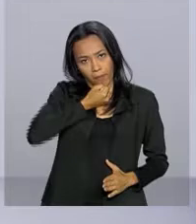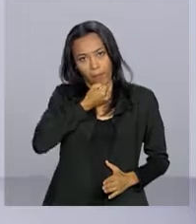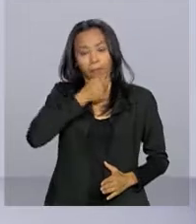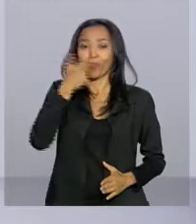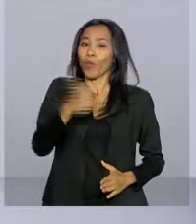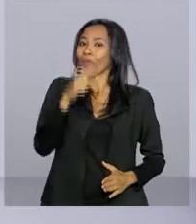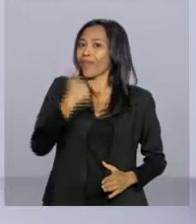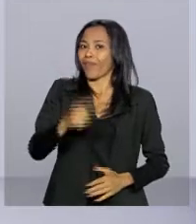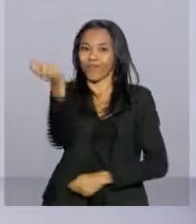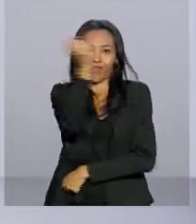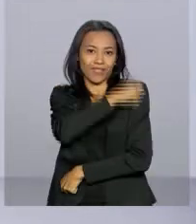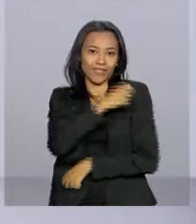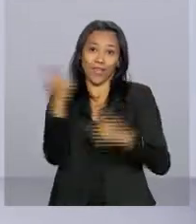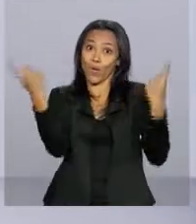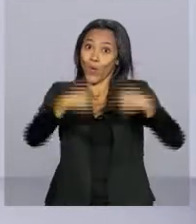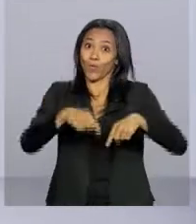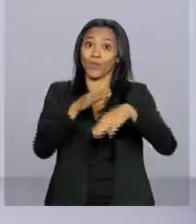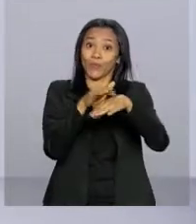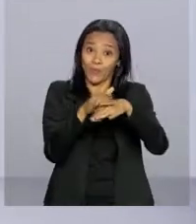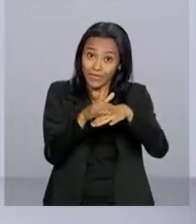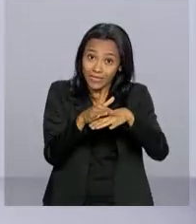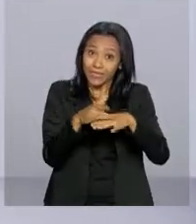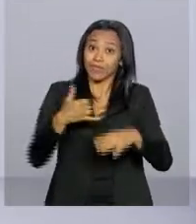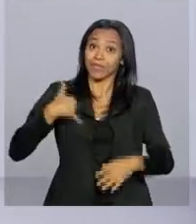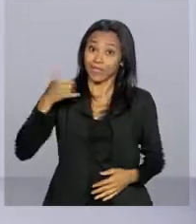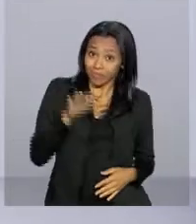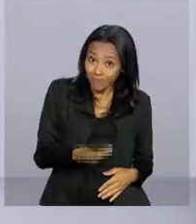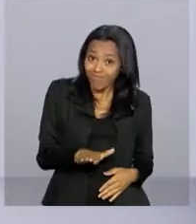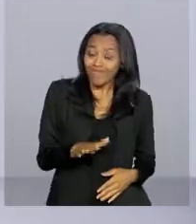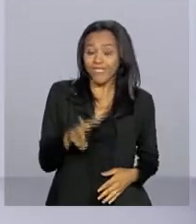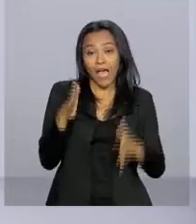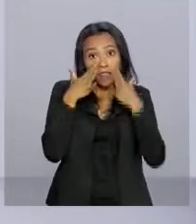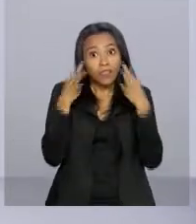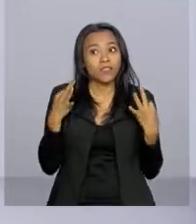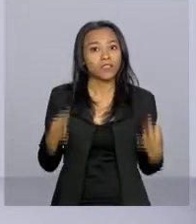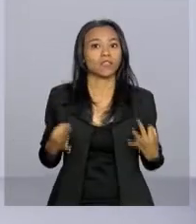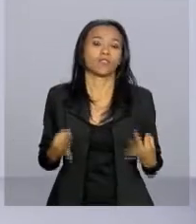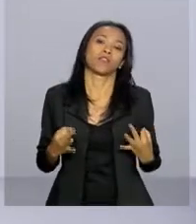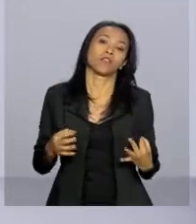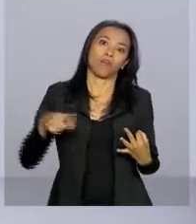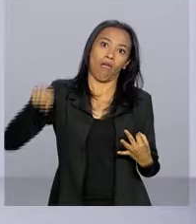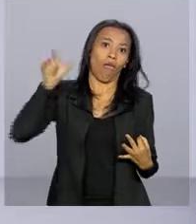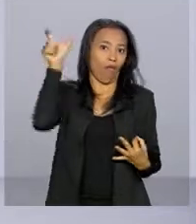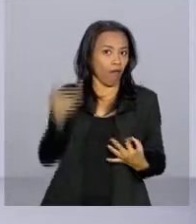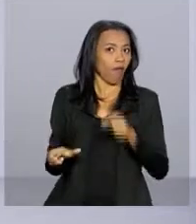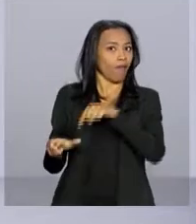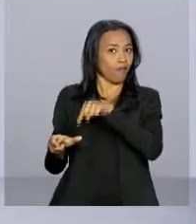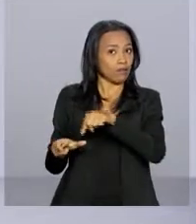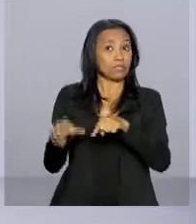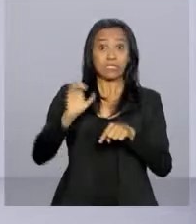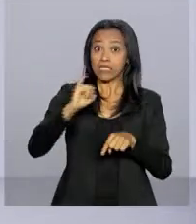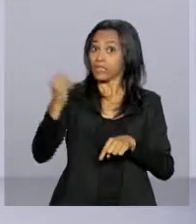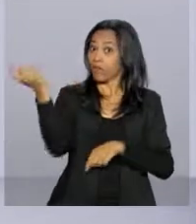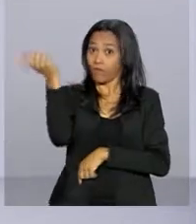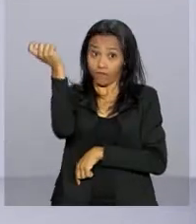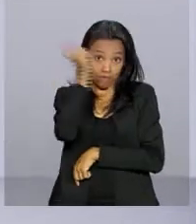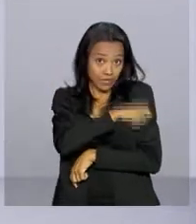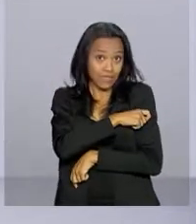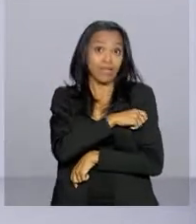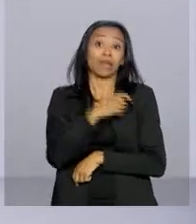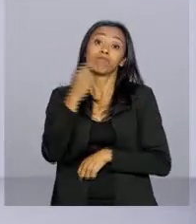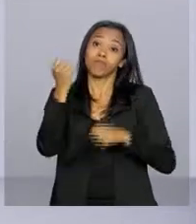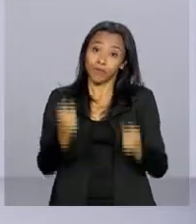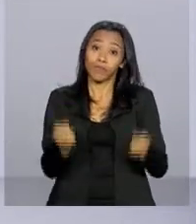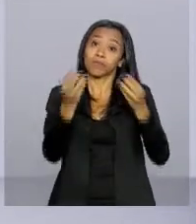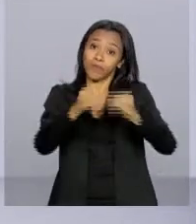teve acesso à vacina contra a poliomielite na infância. E faz um alerta porque a decisão de não vacinar pode ser muito